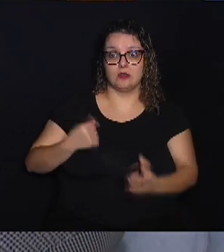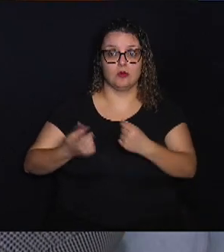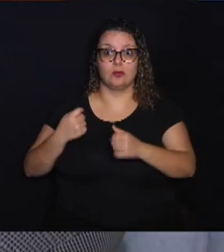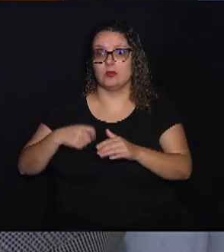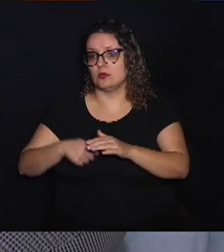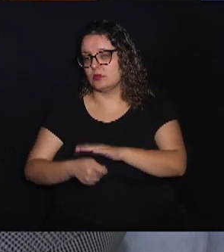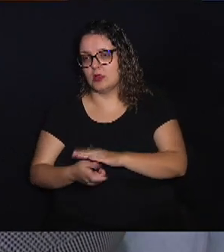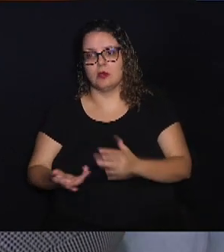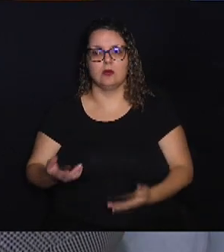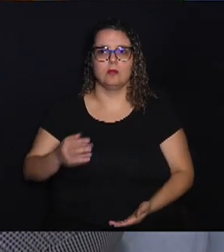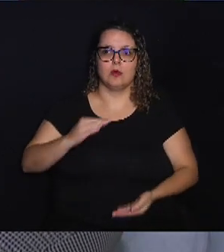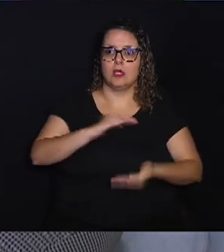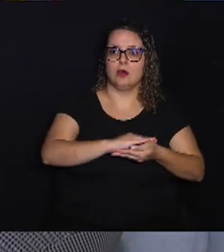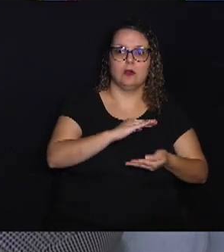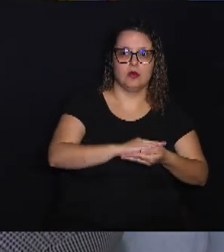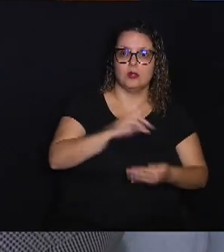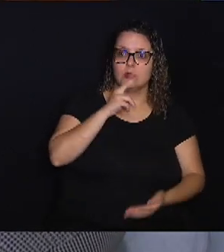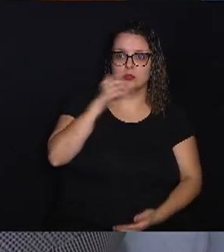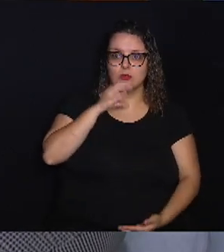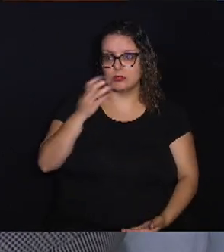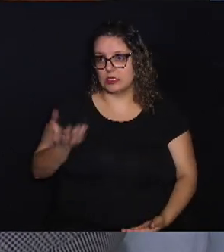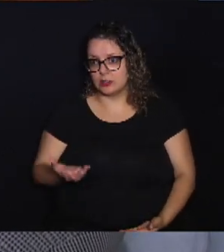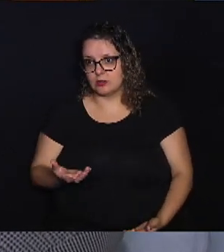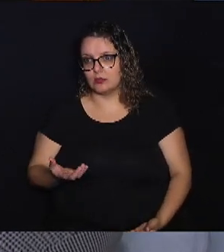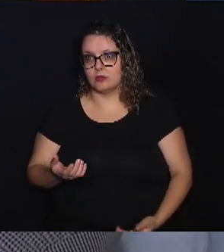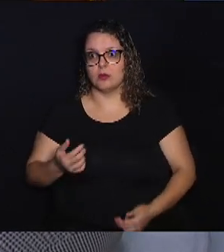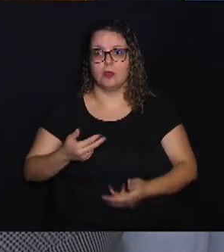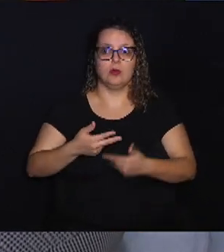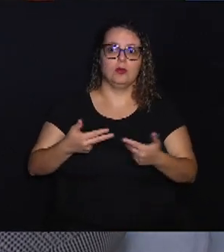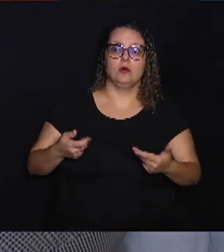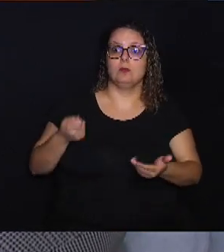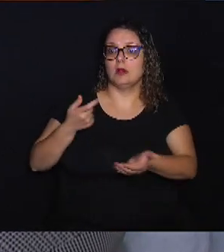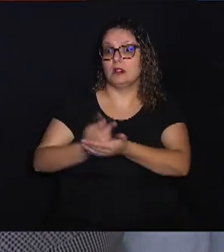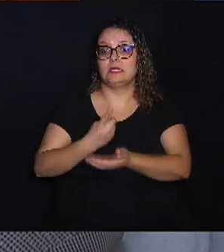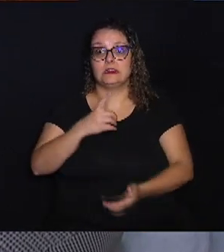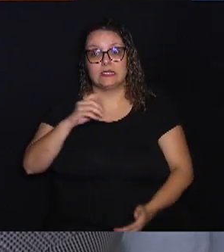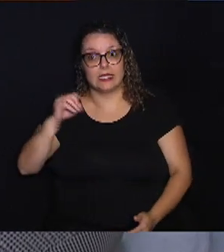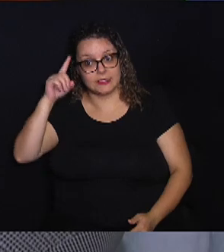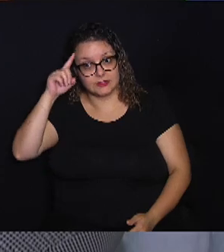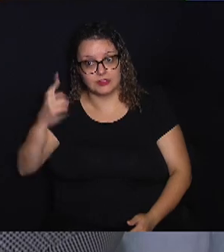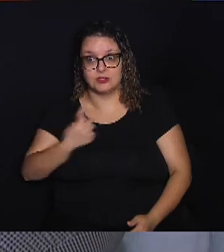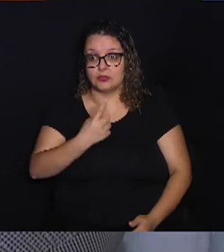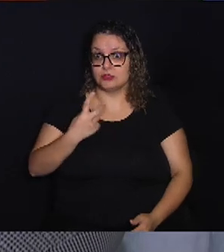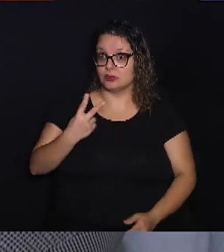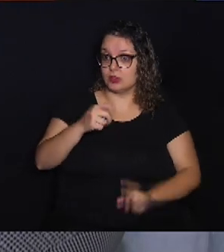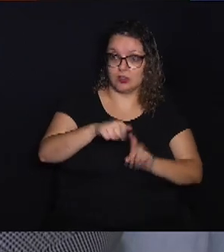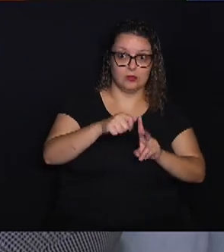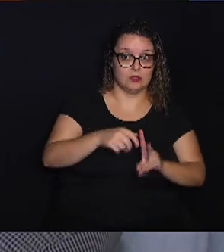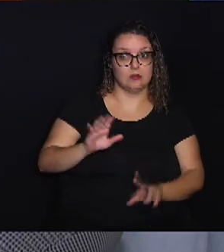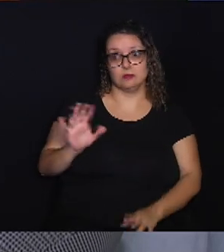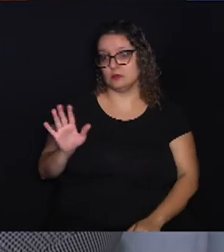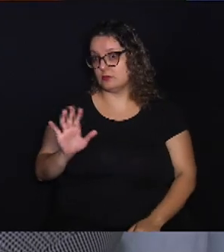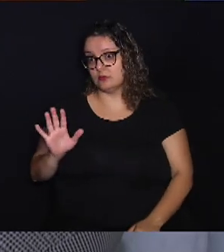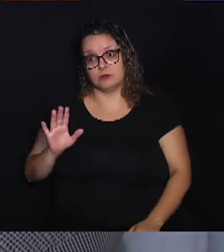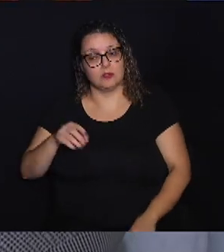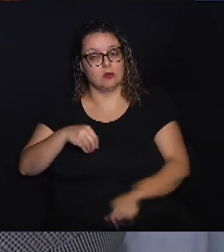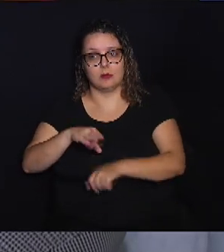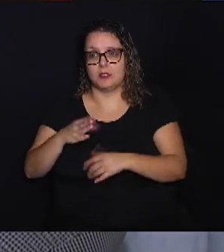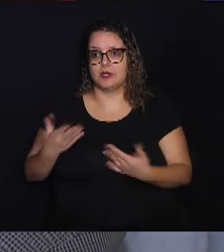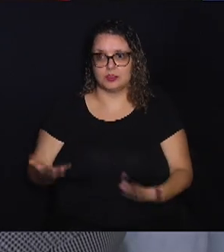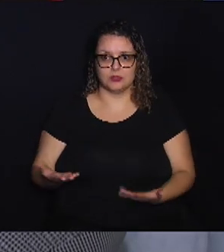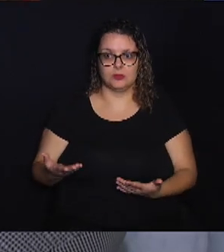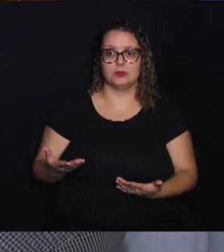como reserva de emergência, ou algo para comprar daqui a 10 dias, 2 meses, aí não é indicado